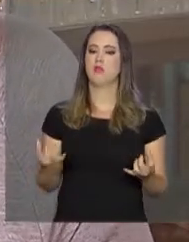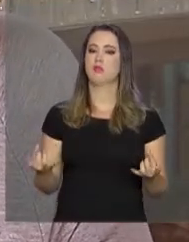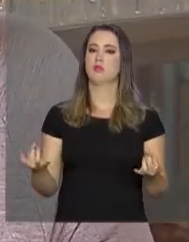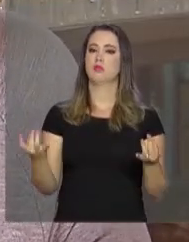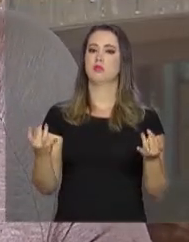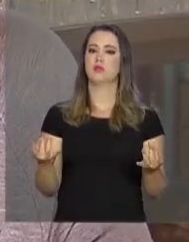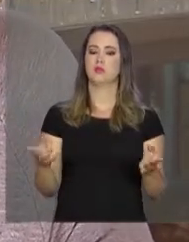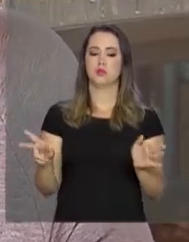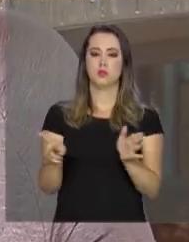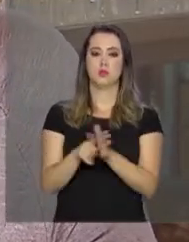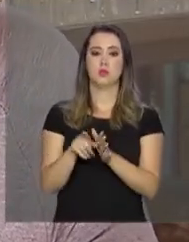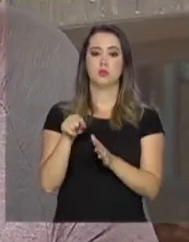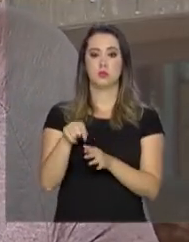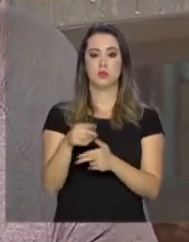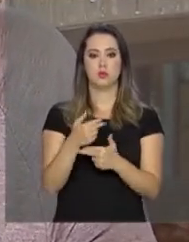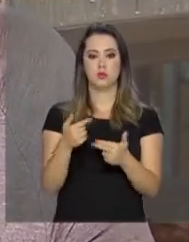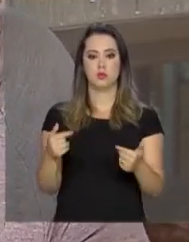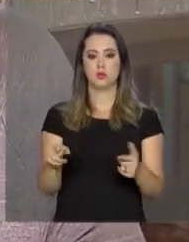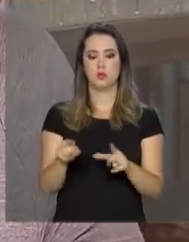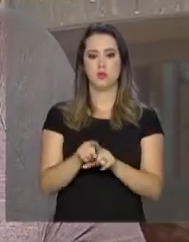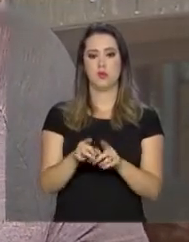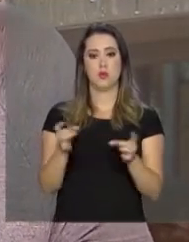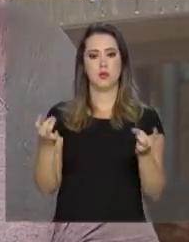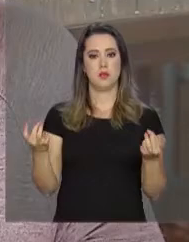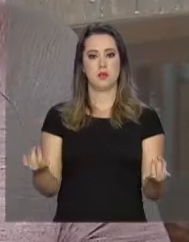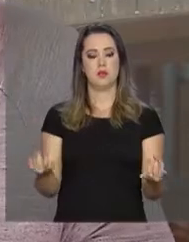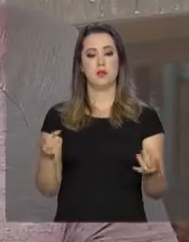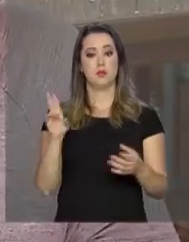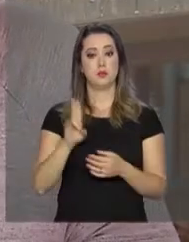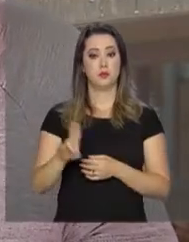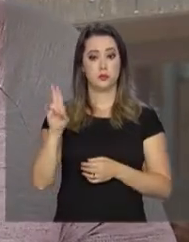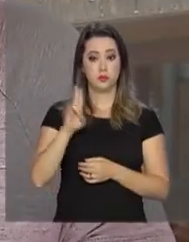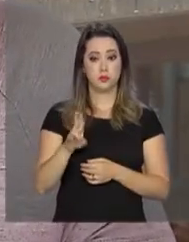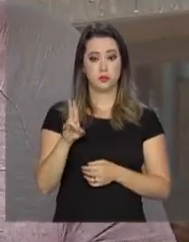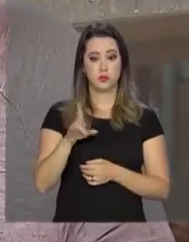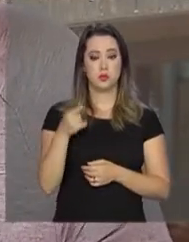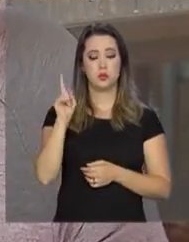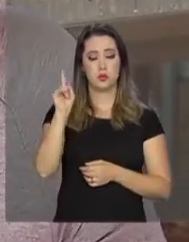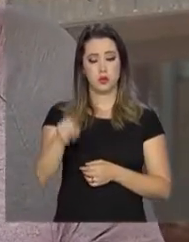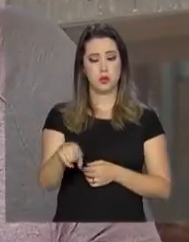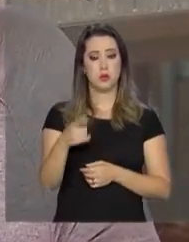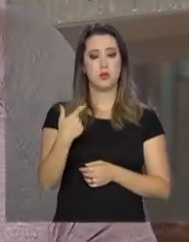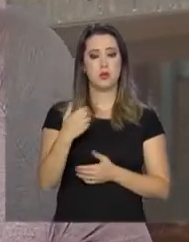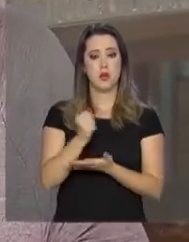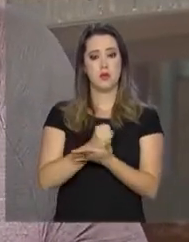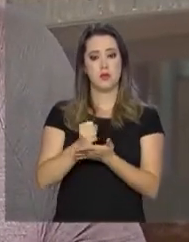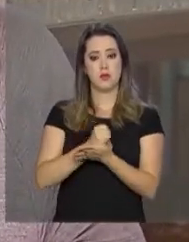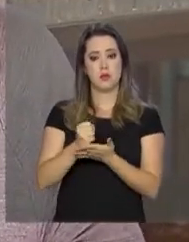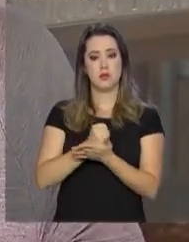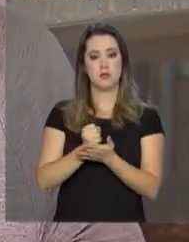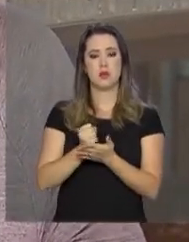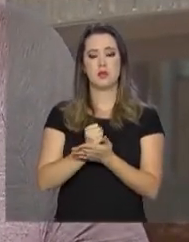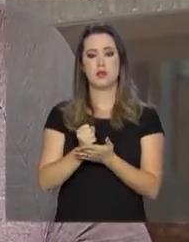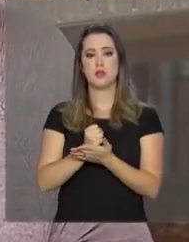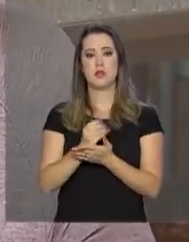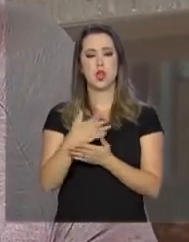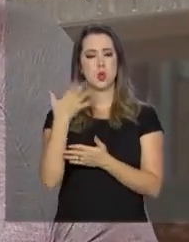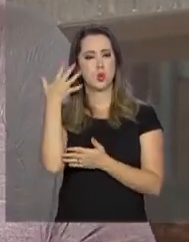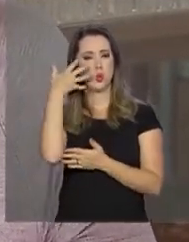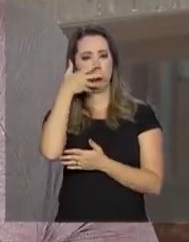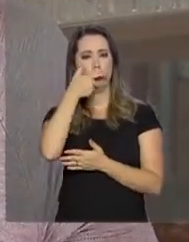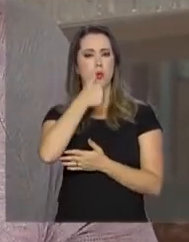se ela tem propriedades. Há pedras que são usadas na indústria farmacêutica, na indústria cosmética. Um dos